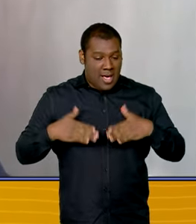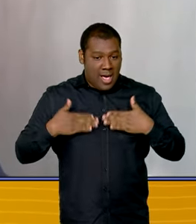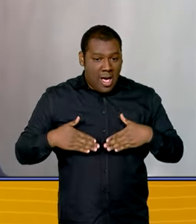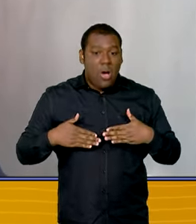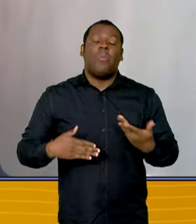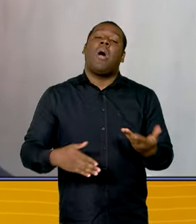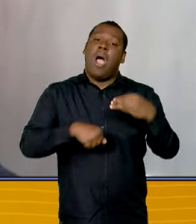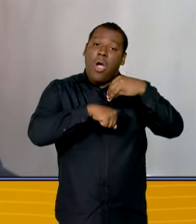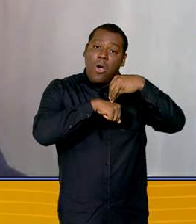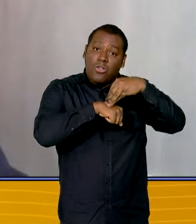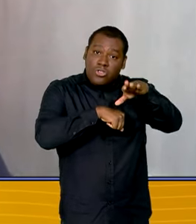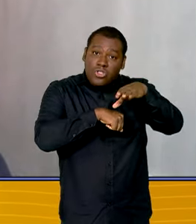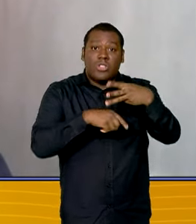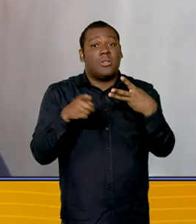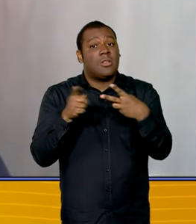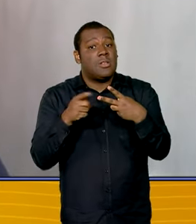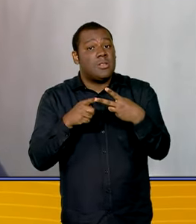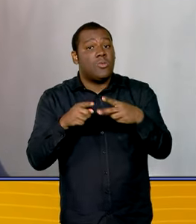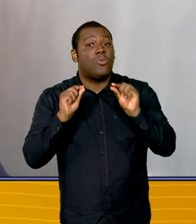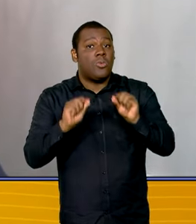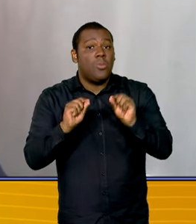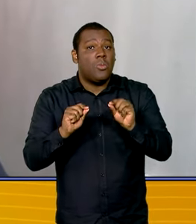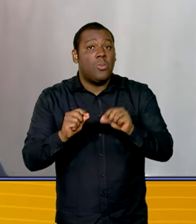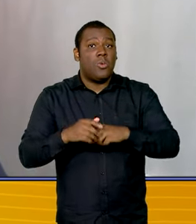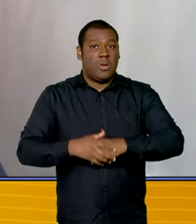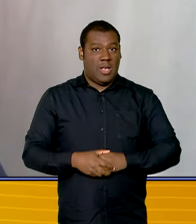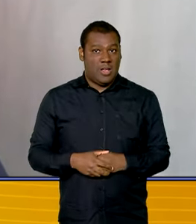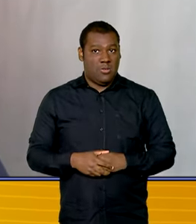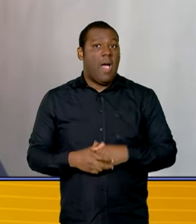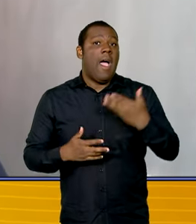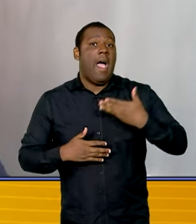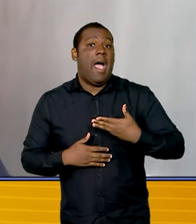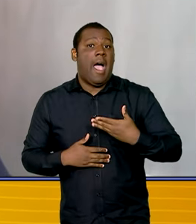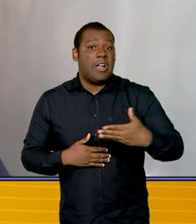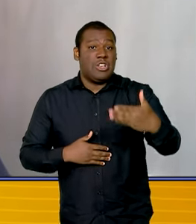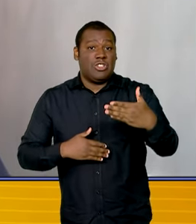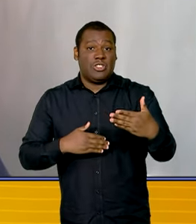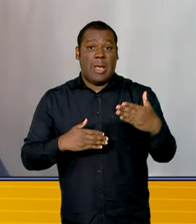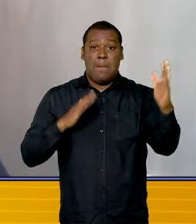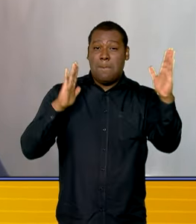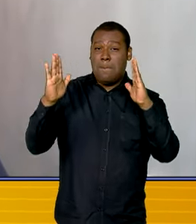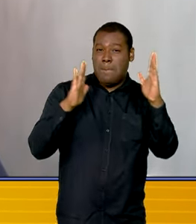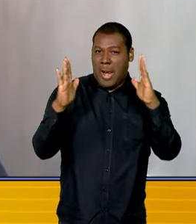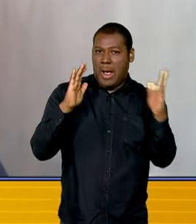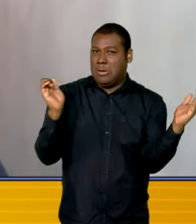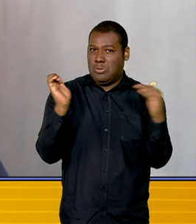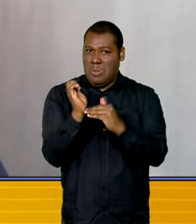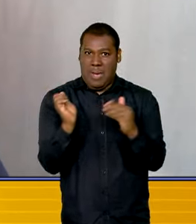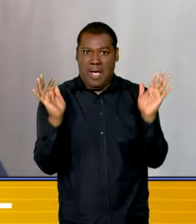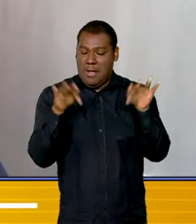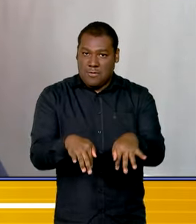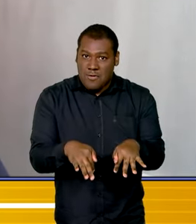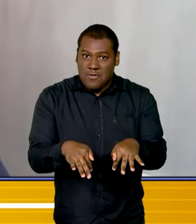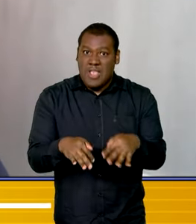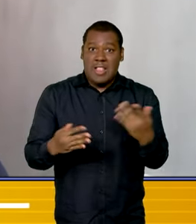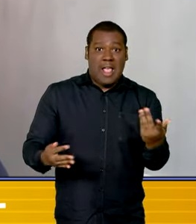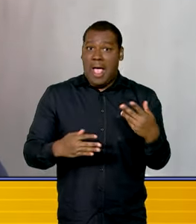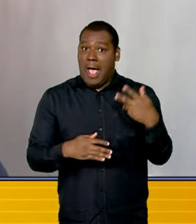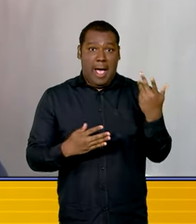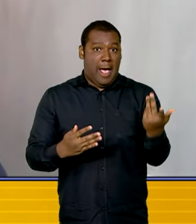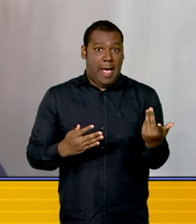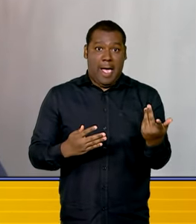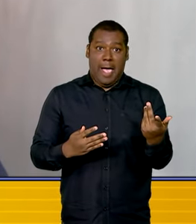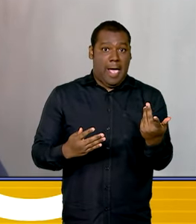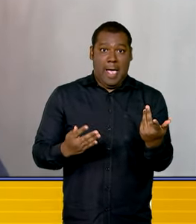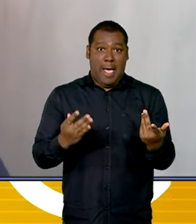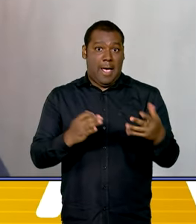O deixar para o final não é porque vai ficar os computadores sobrecarregados, não. O maior problema do final da entrega é a pessoa não ter